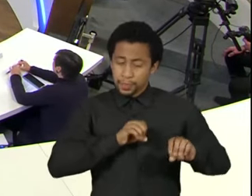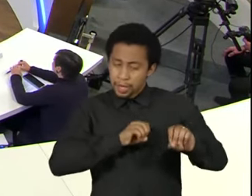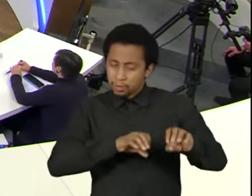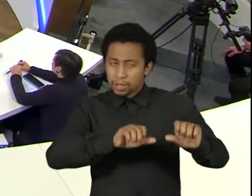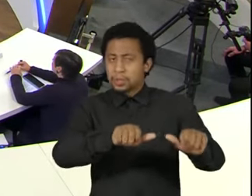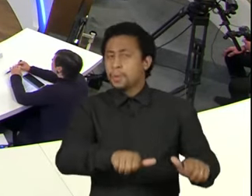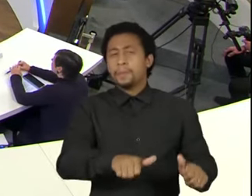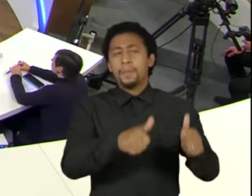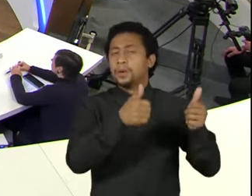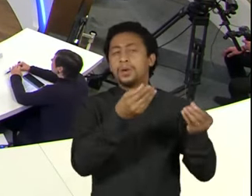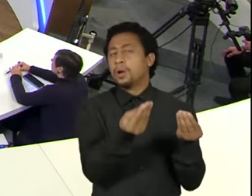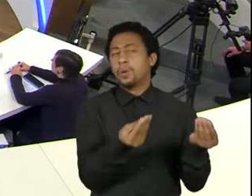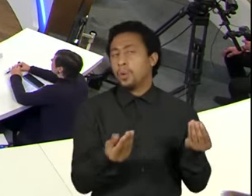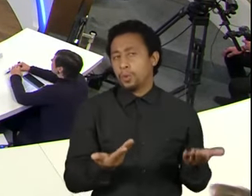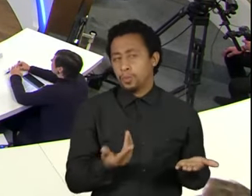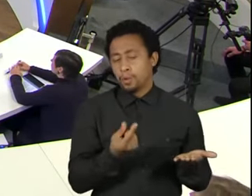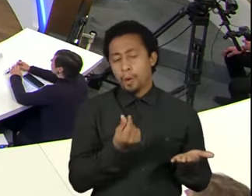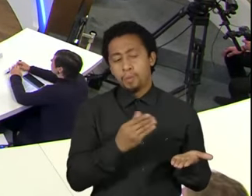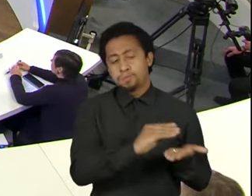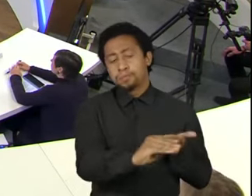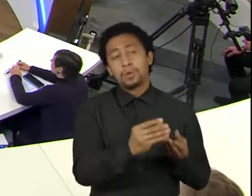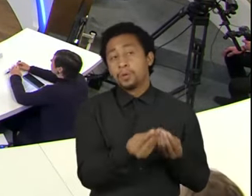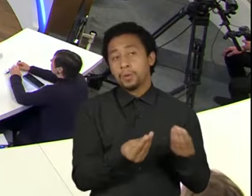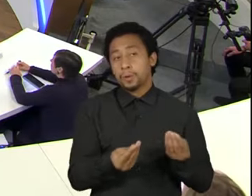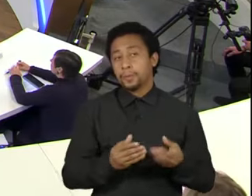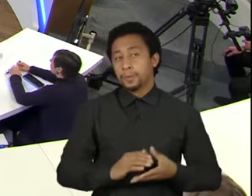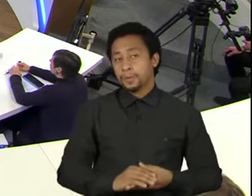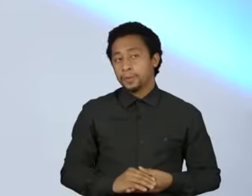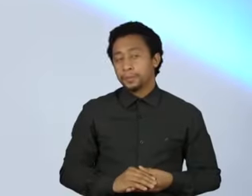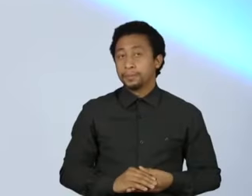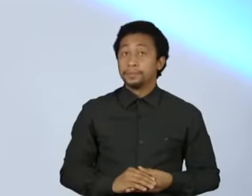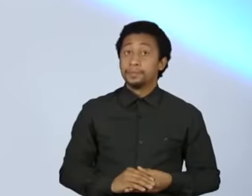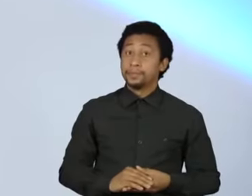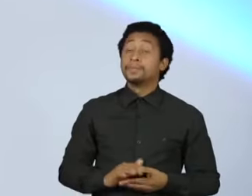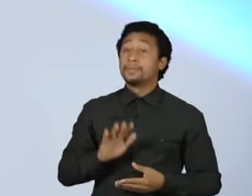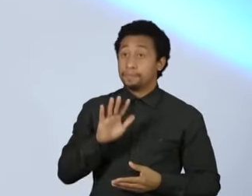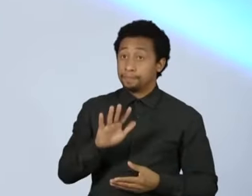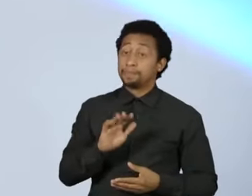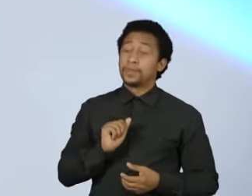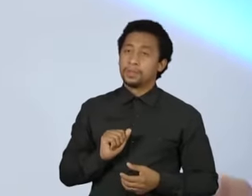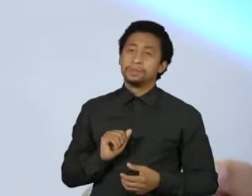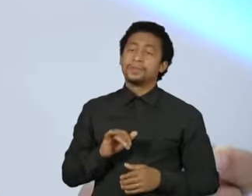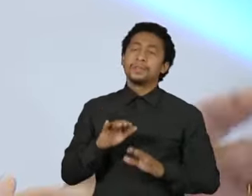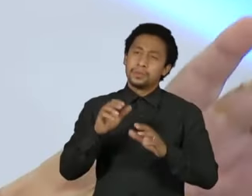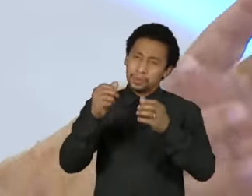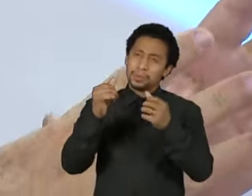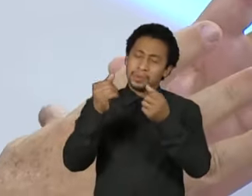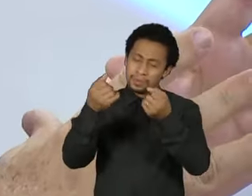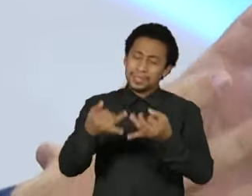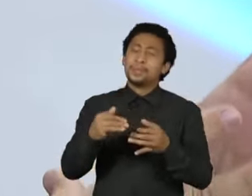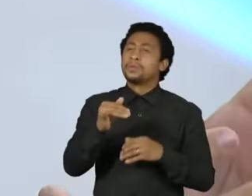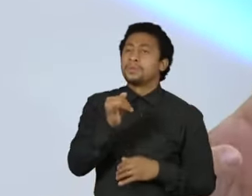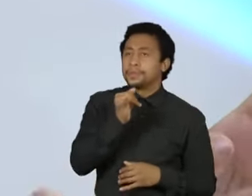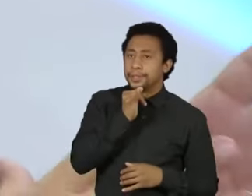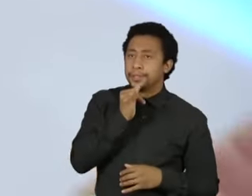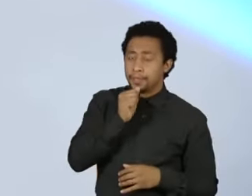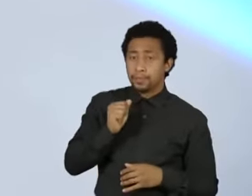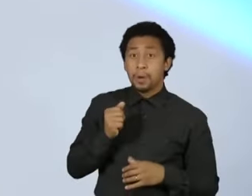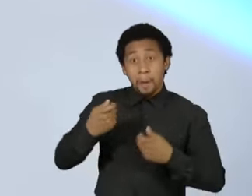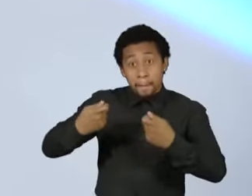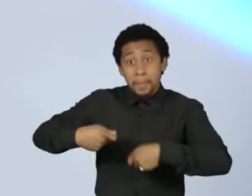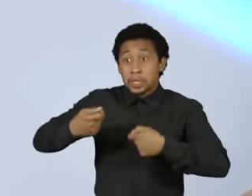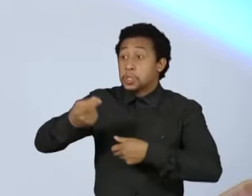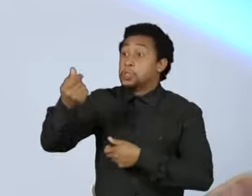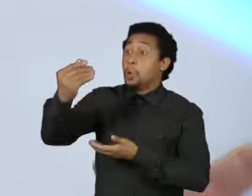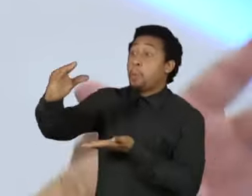recurso? Olha, eu só estou dizendo isso porque a pessoa sabe, não, precisamos arranjar um dinheiro novo. Primeira coisa que a tem que fazer quando